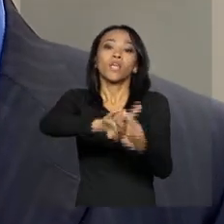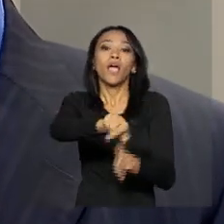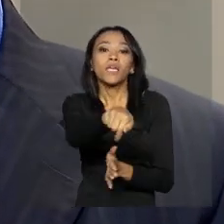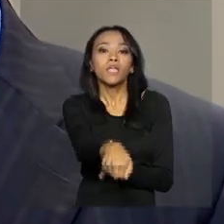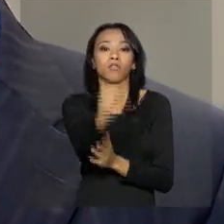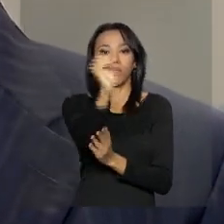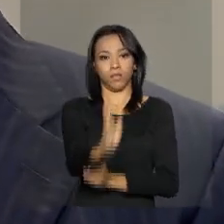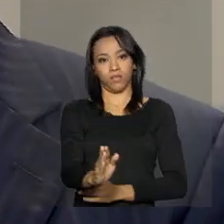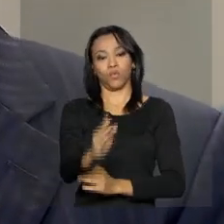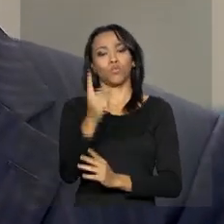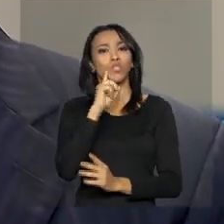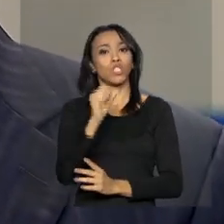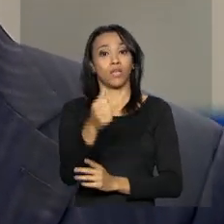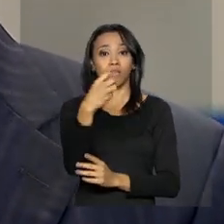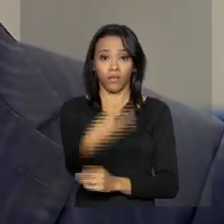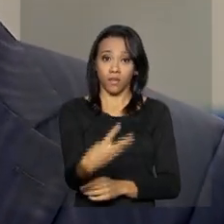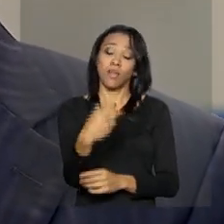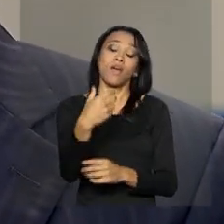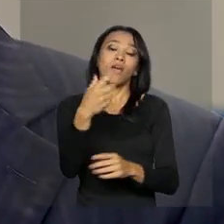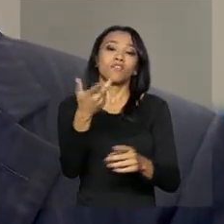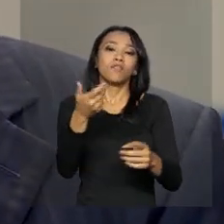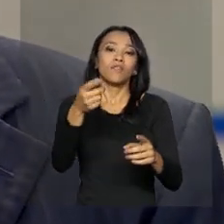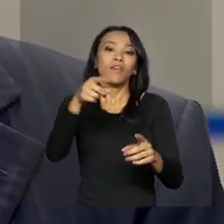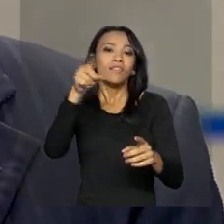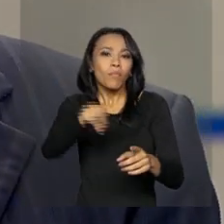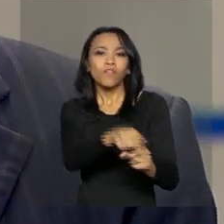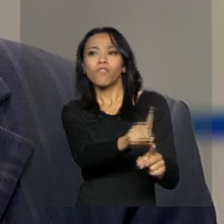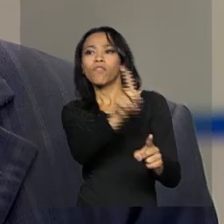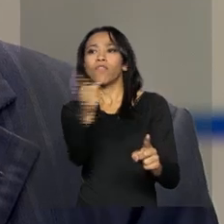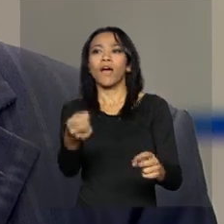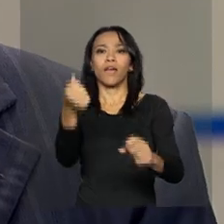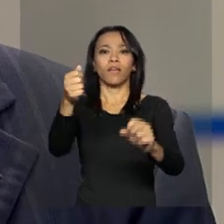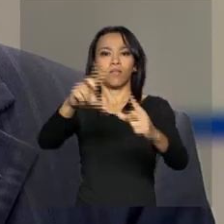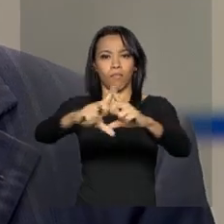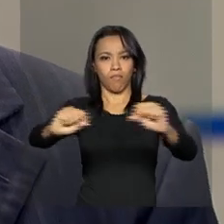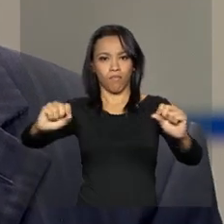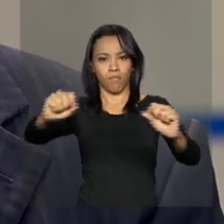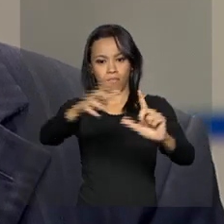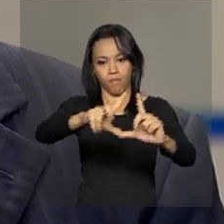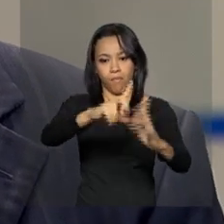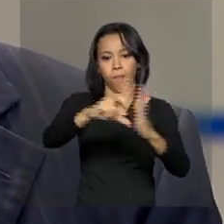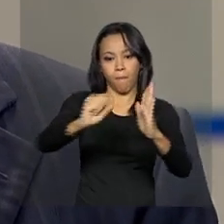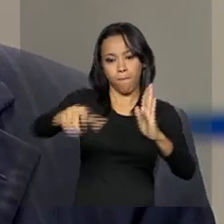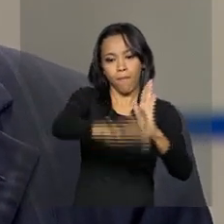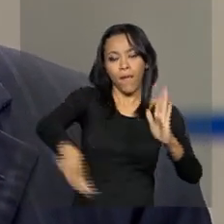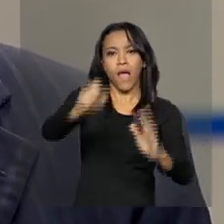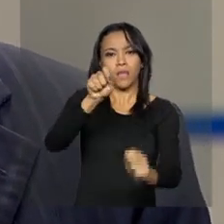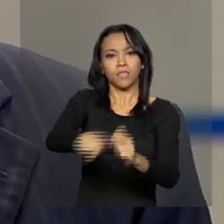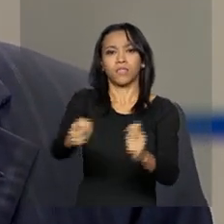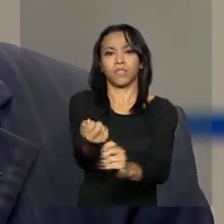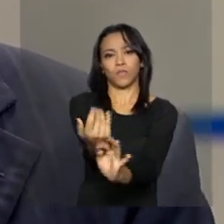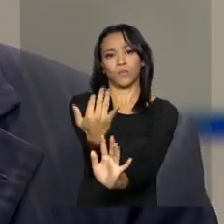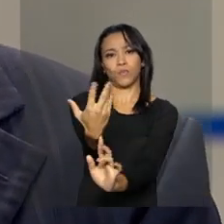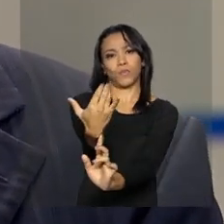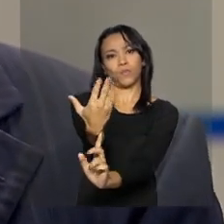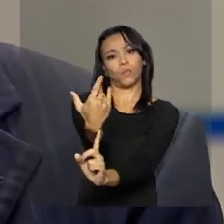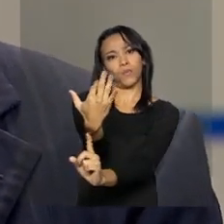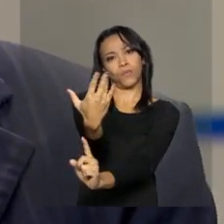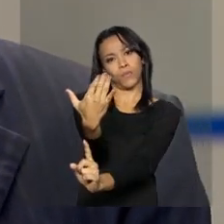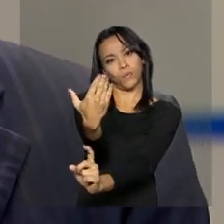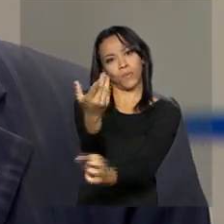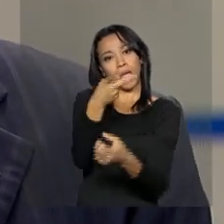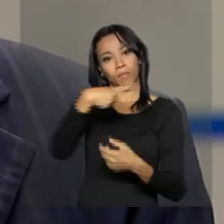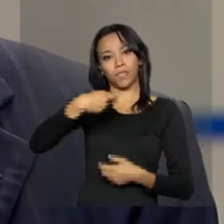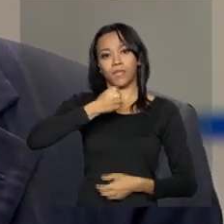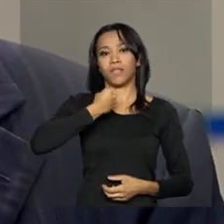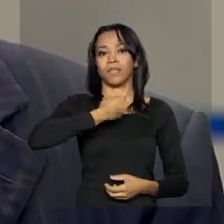Chega, dia 3, vai ao Palácio do Planalto, é acesa a Pira, é acesa a primeira tocha, e a presidente da República